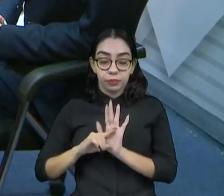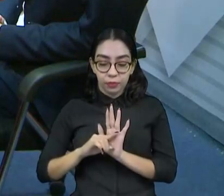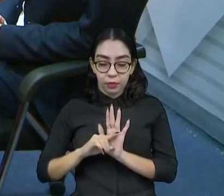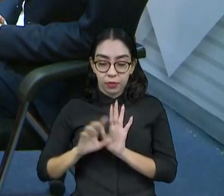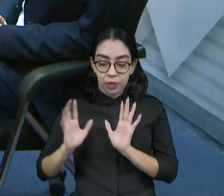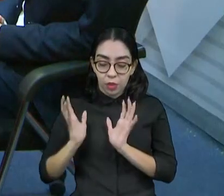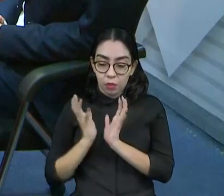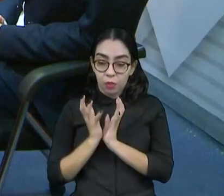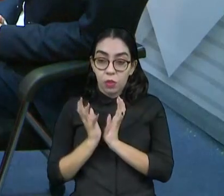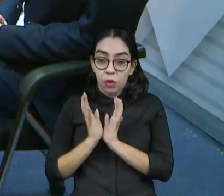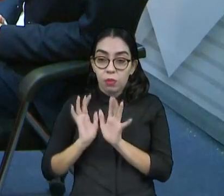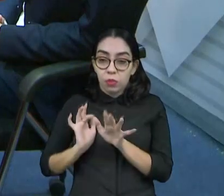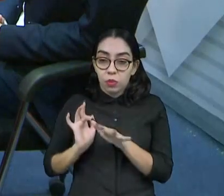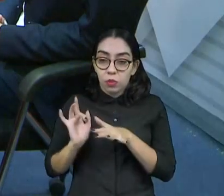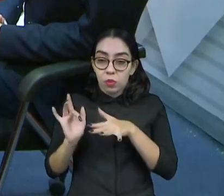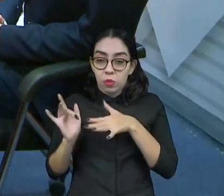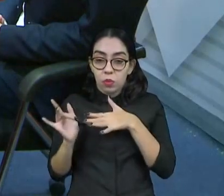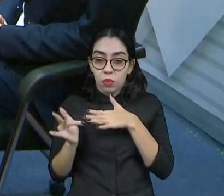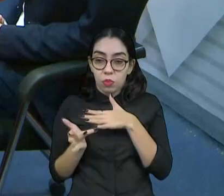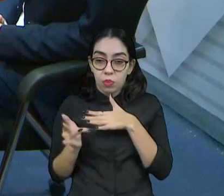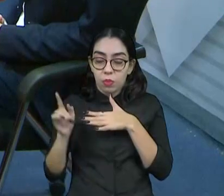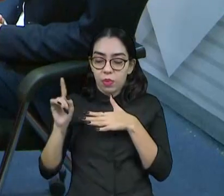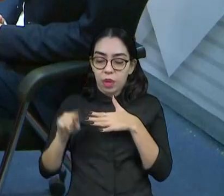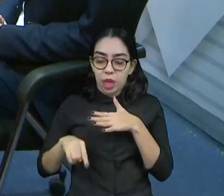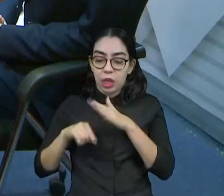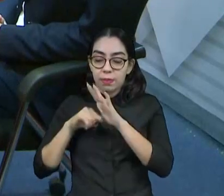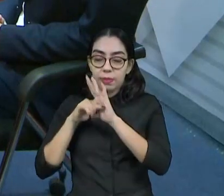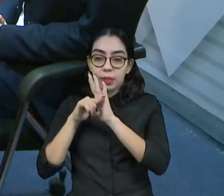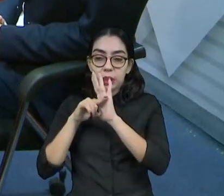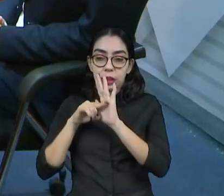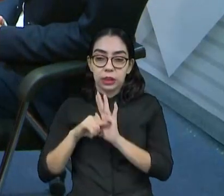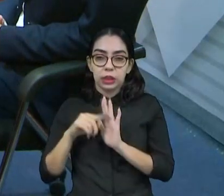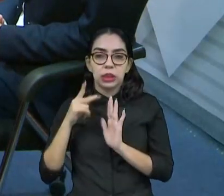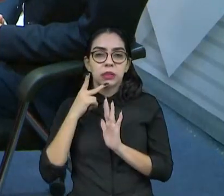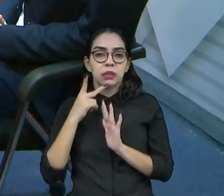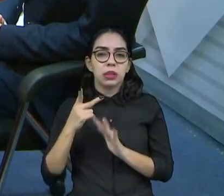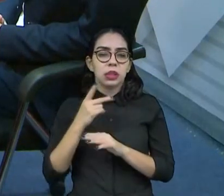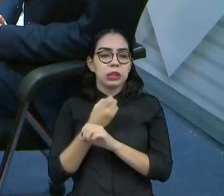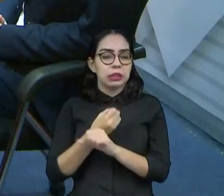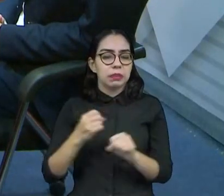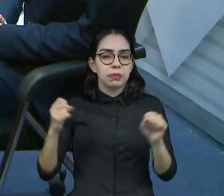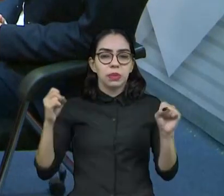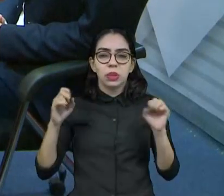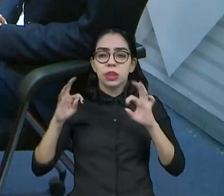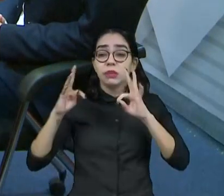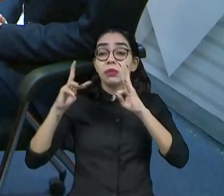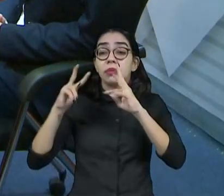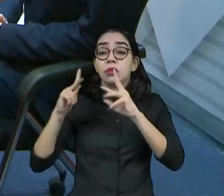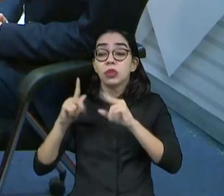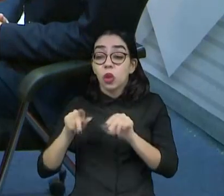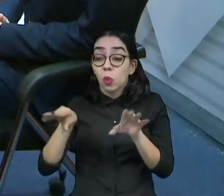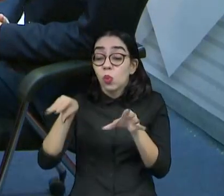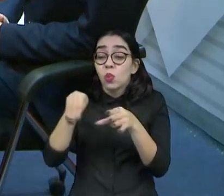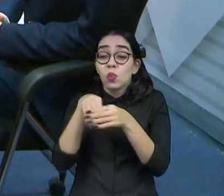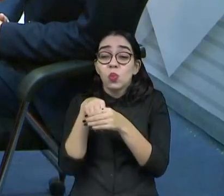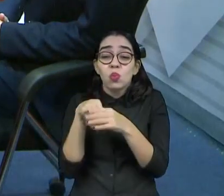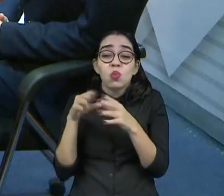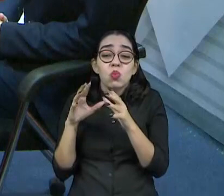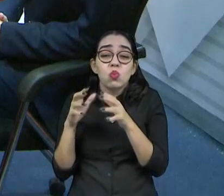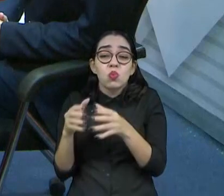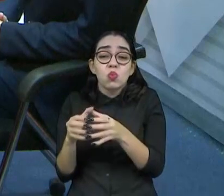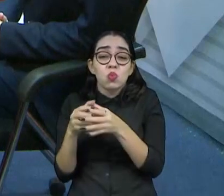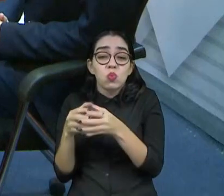da rede social. Não, a enquete. Vai fazer a enquete. Aí, assim, é impossível, porque todo mundo vota em fulano, mas ela está na tua bolha.